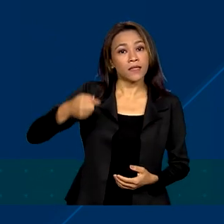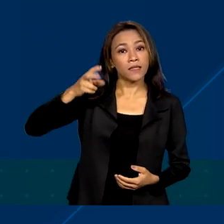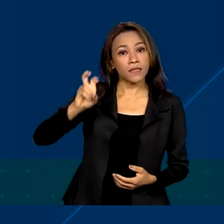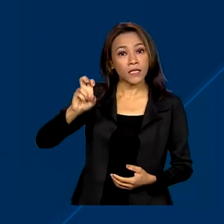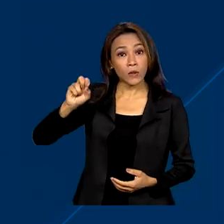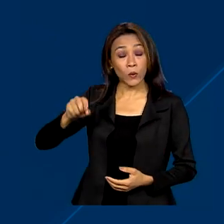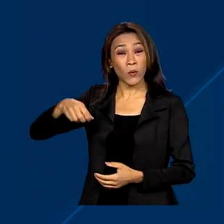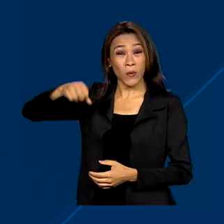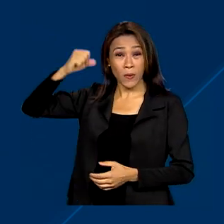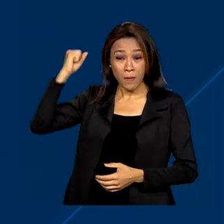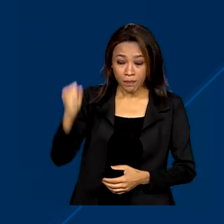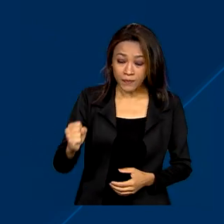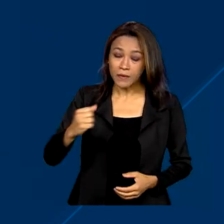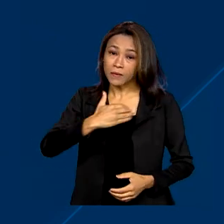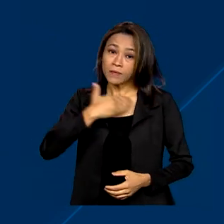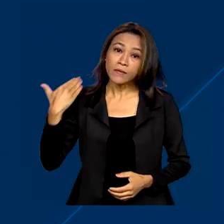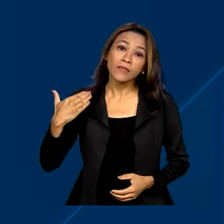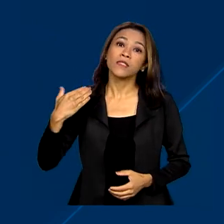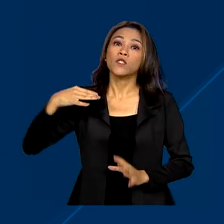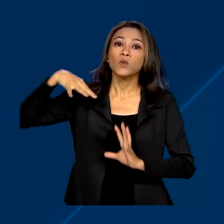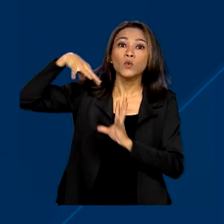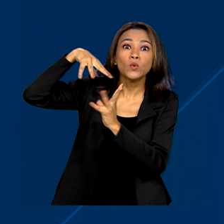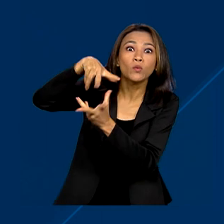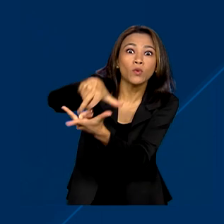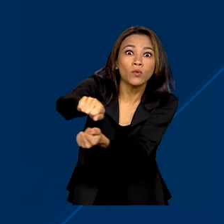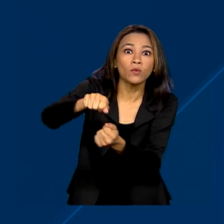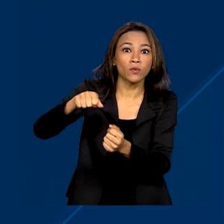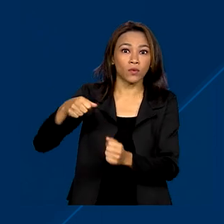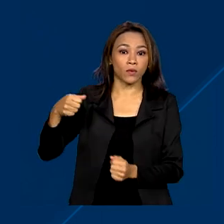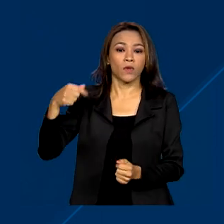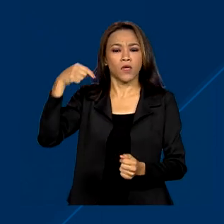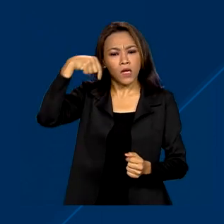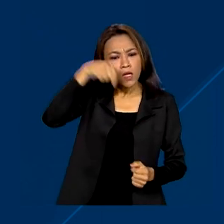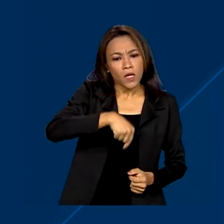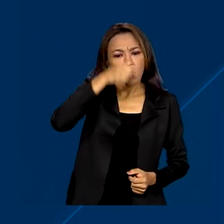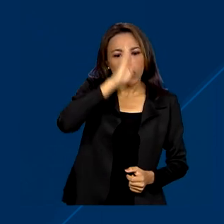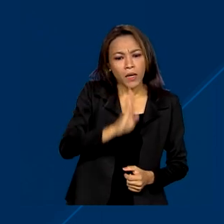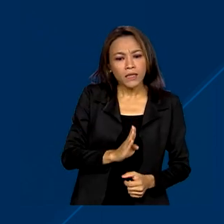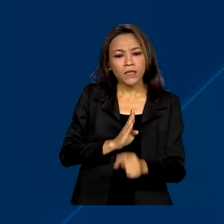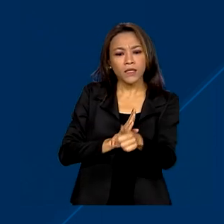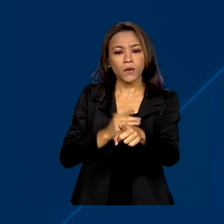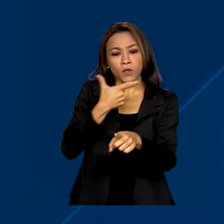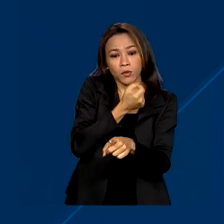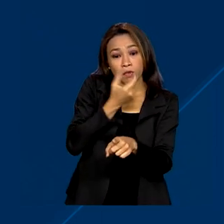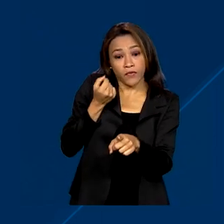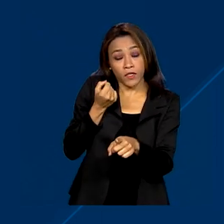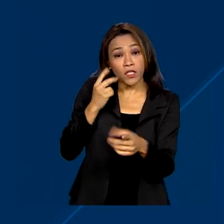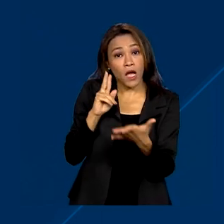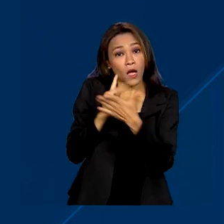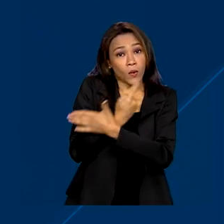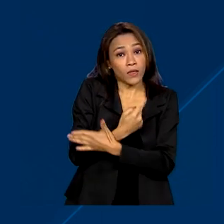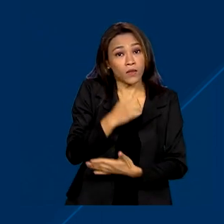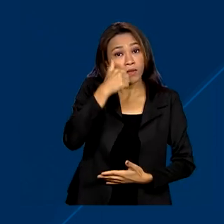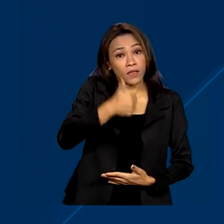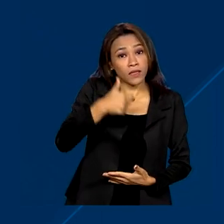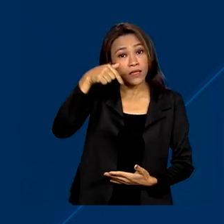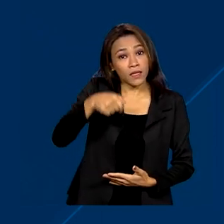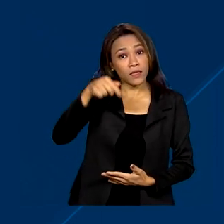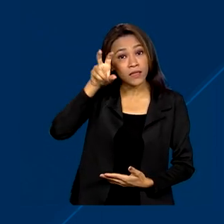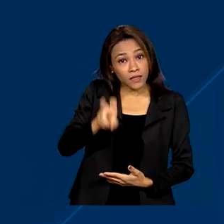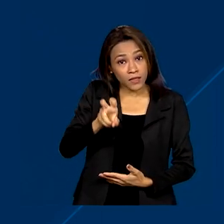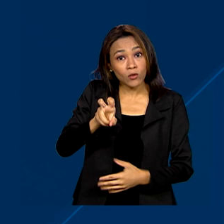assassinatos de trans no mundo em 2021. No Brasil, em 2020, ocorreram 175